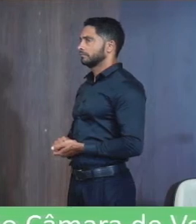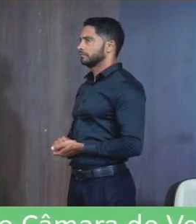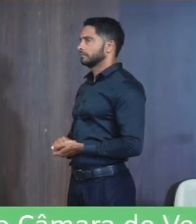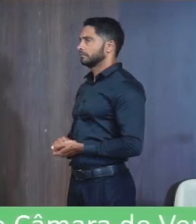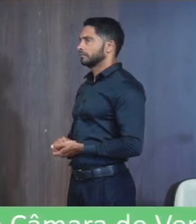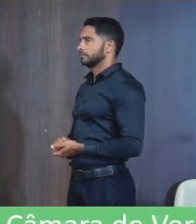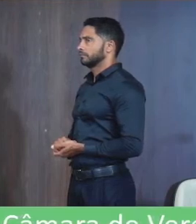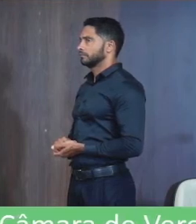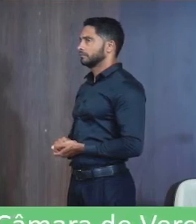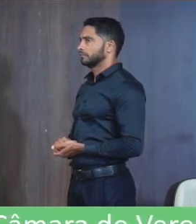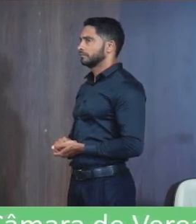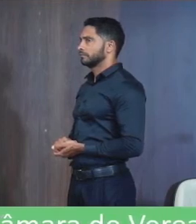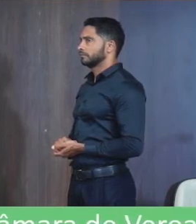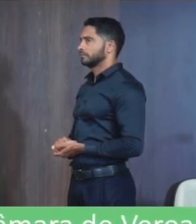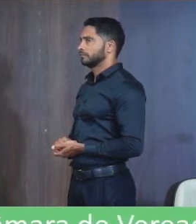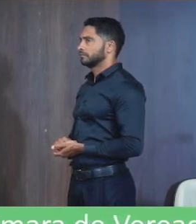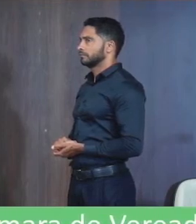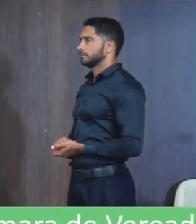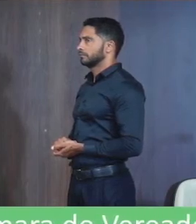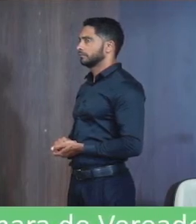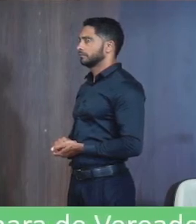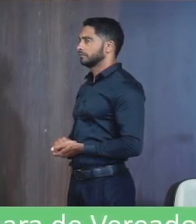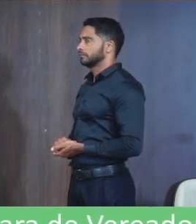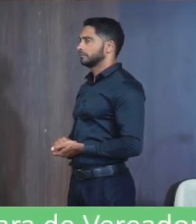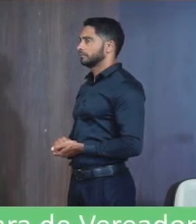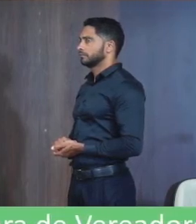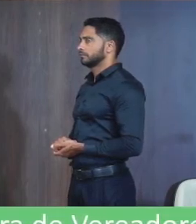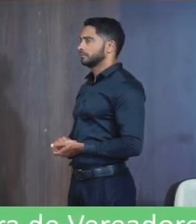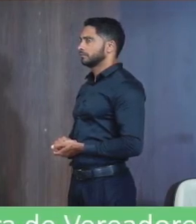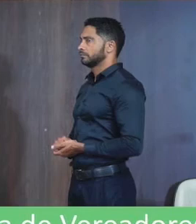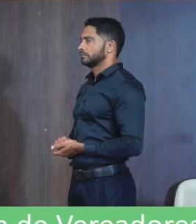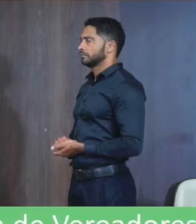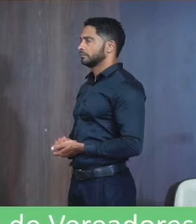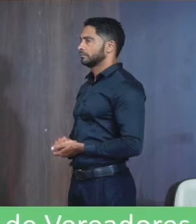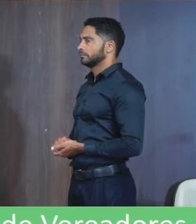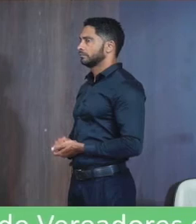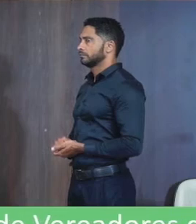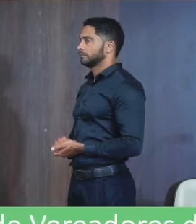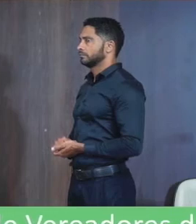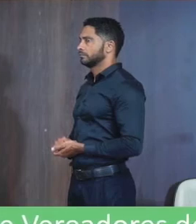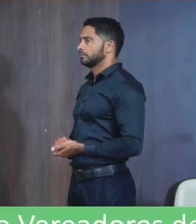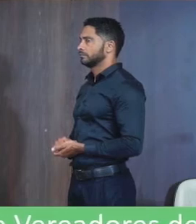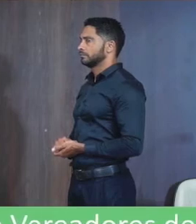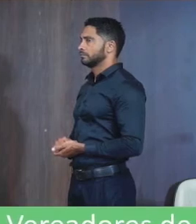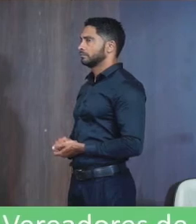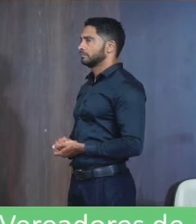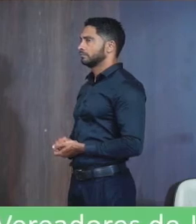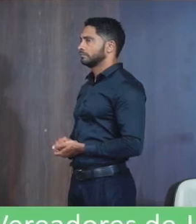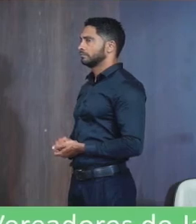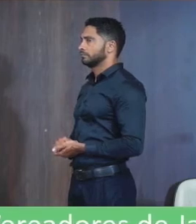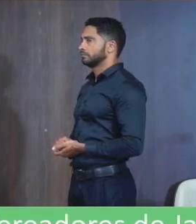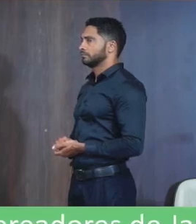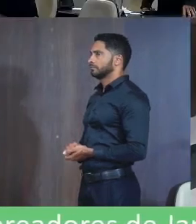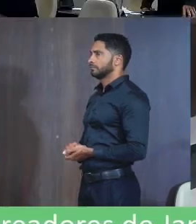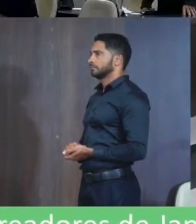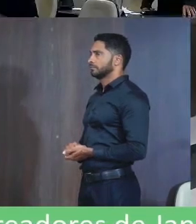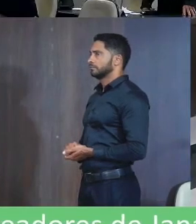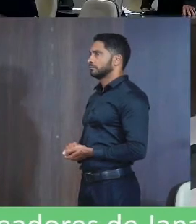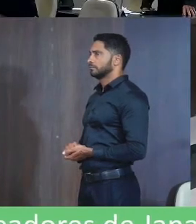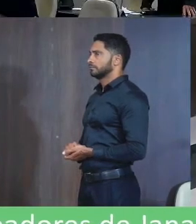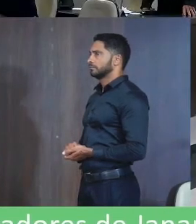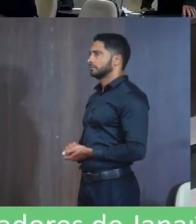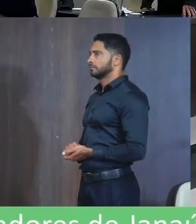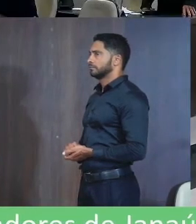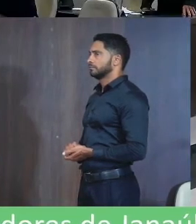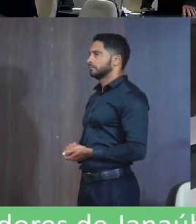Mestiço E ingênuo És o símbolo Primeiro De trajes Simples E de mão